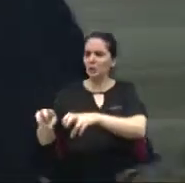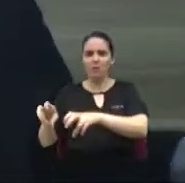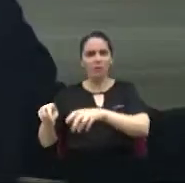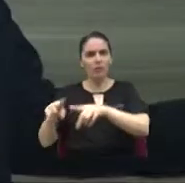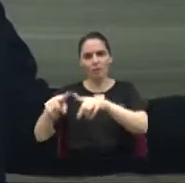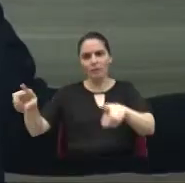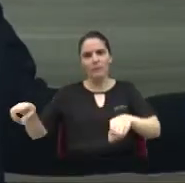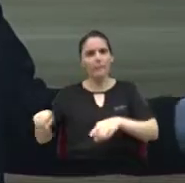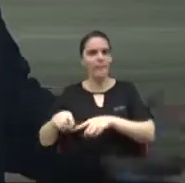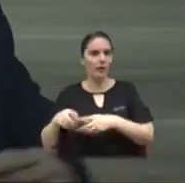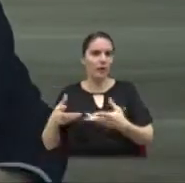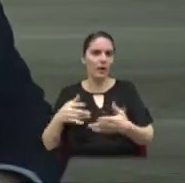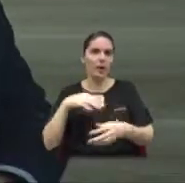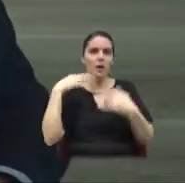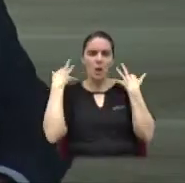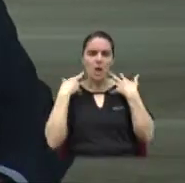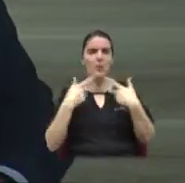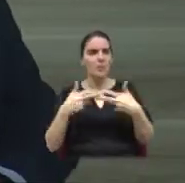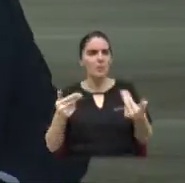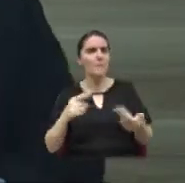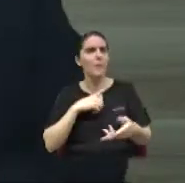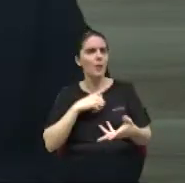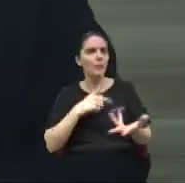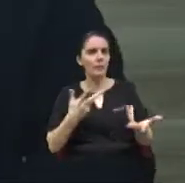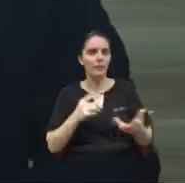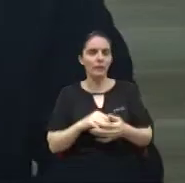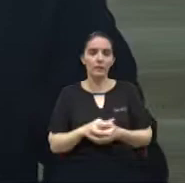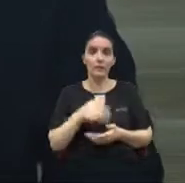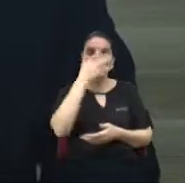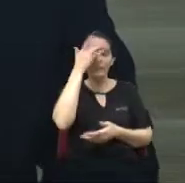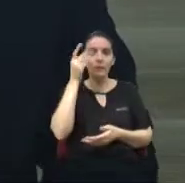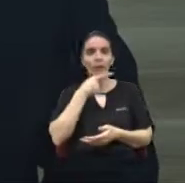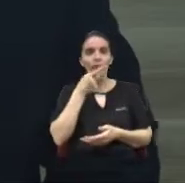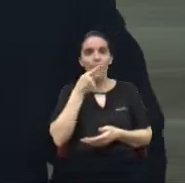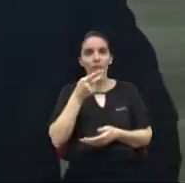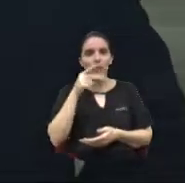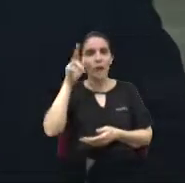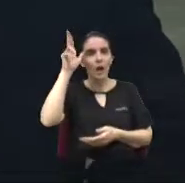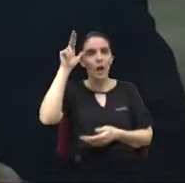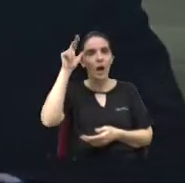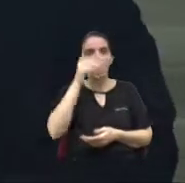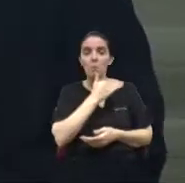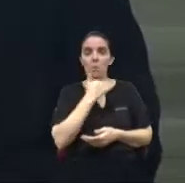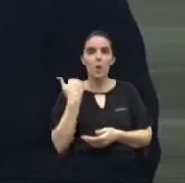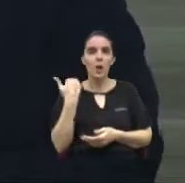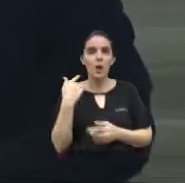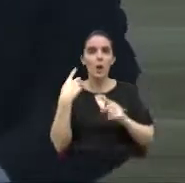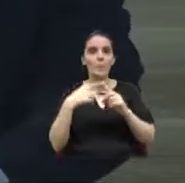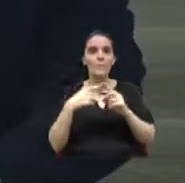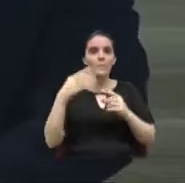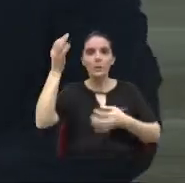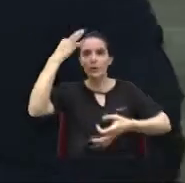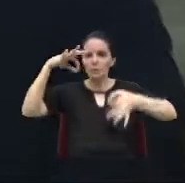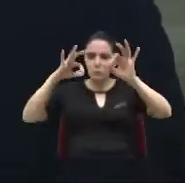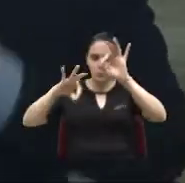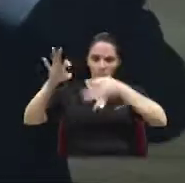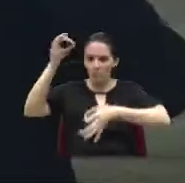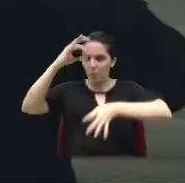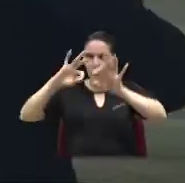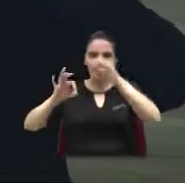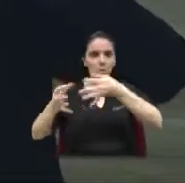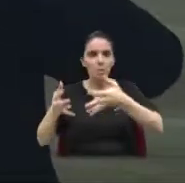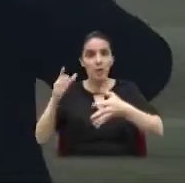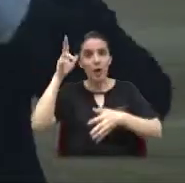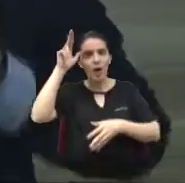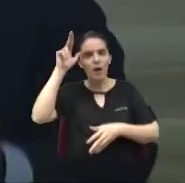Inclusive, depoimento lá do proprietário que o cavalo veio a falecer pela quantidade de mosca, ele não conseguiu comer o capim e o mato. Então,